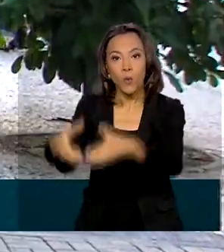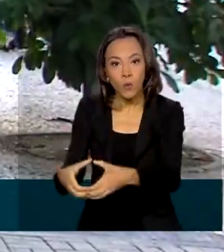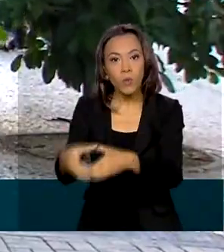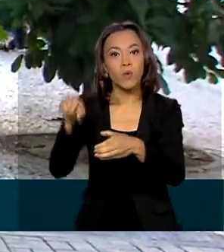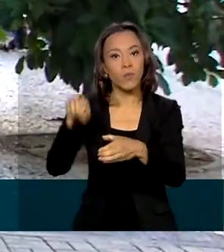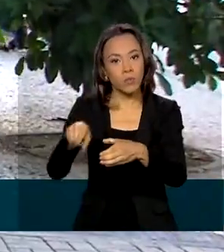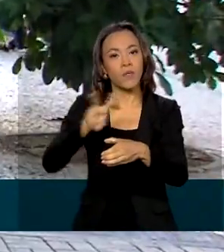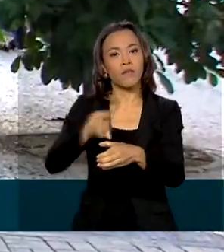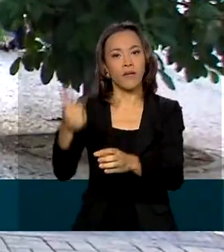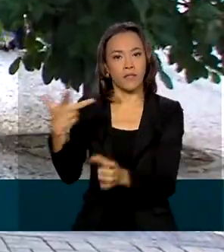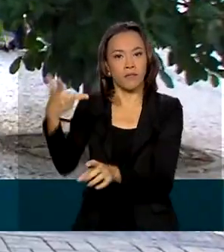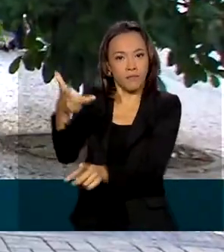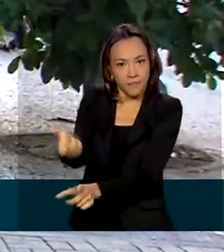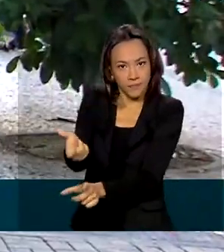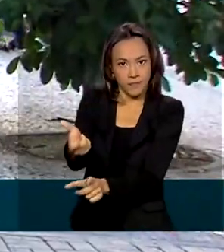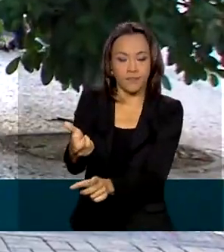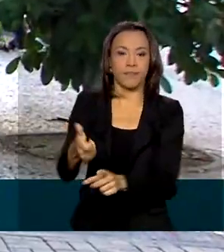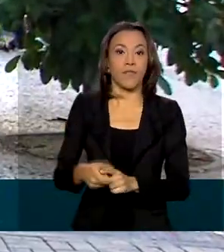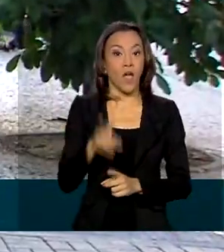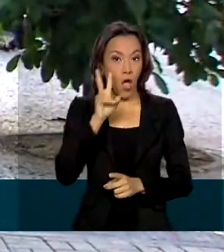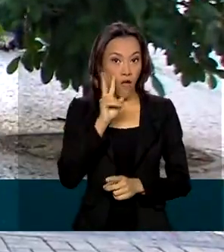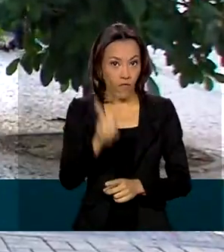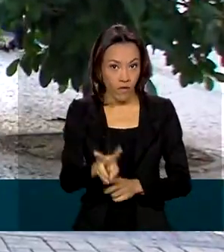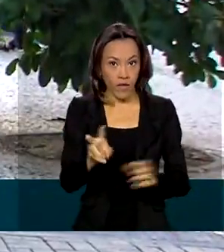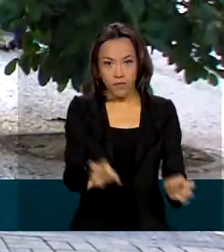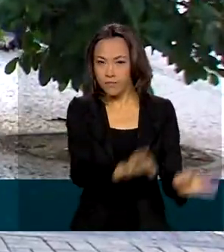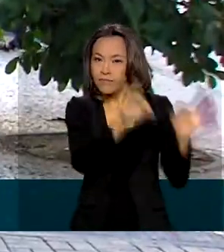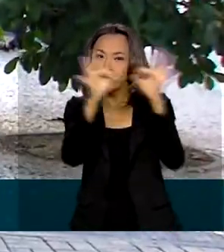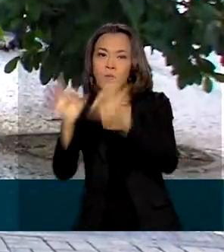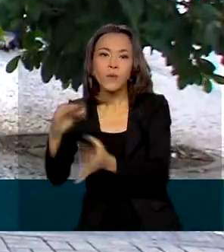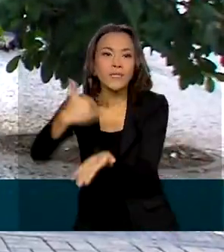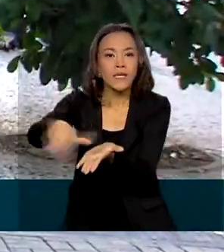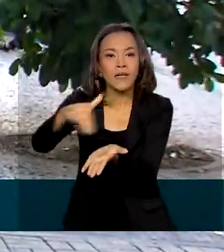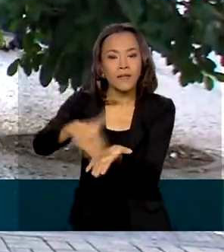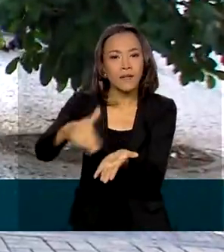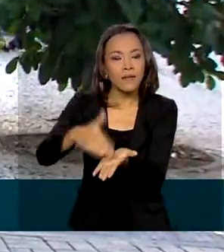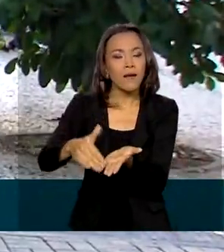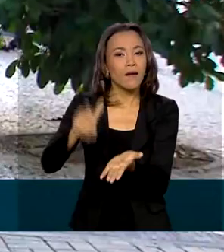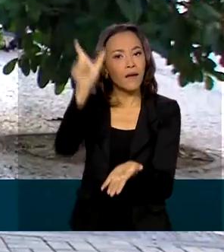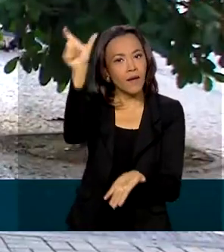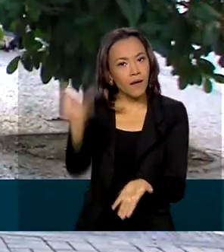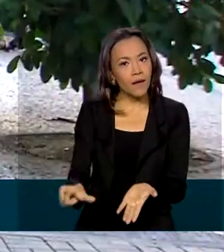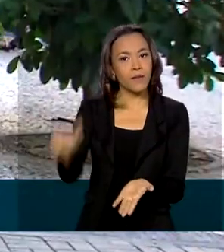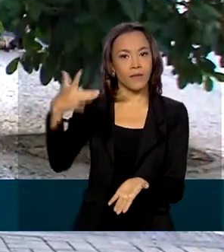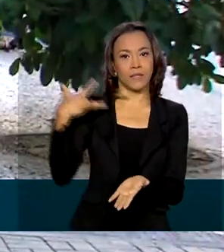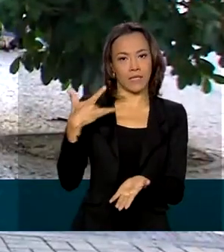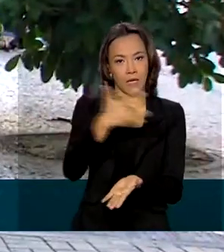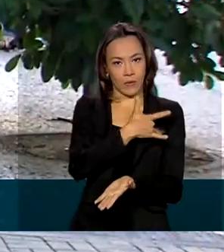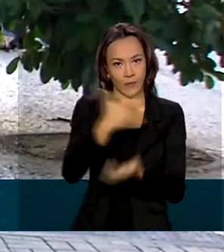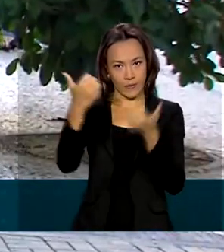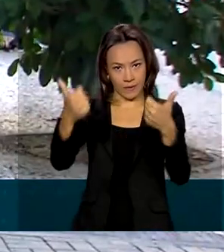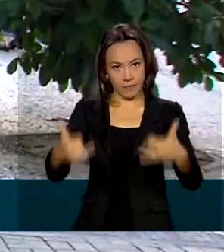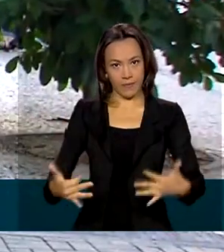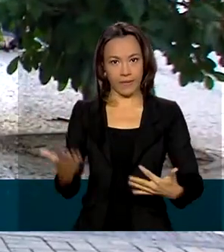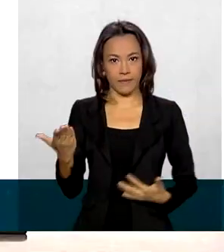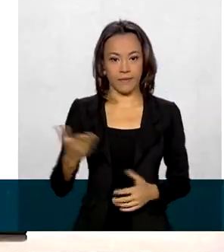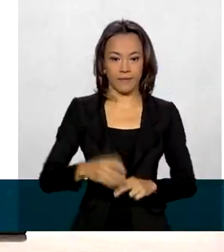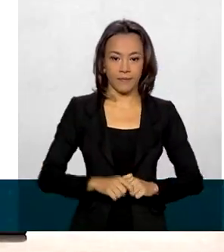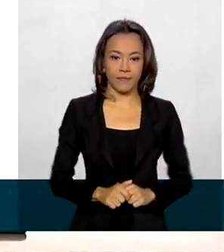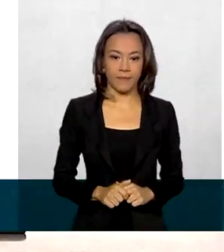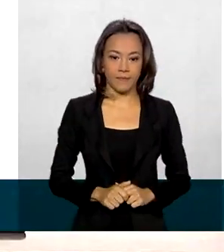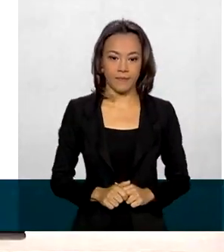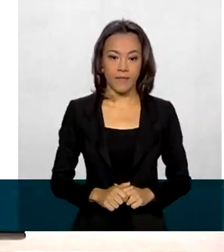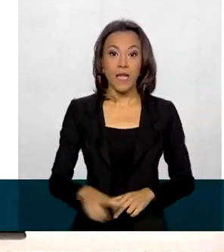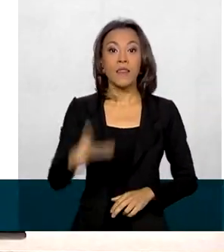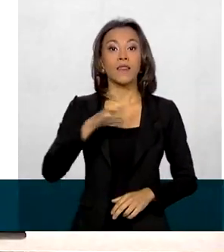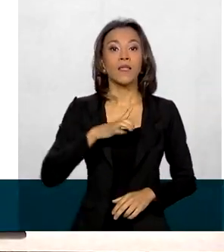receber o imunizante. Confira o que disse o secretário de Vigilância em Saúde, Arnaldo Medeiros. Nós temos